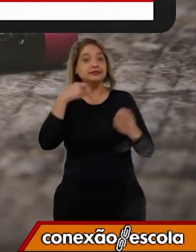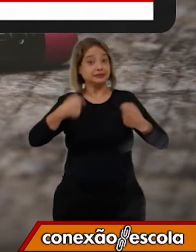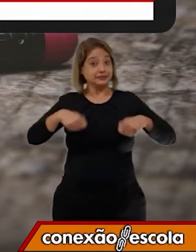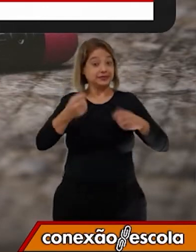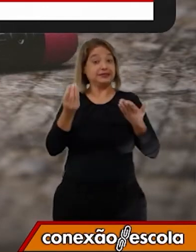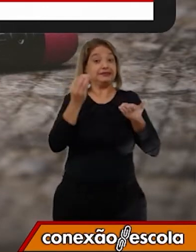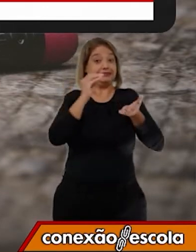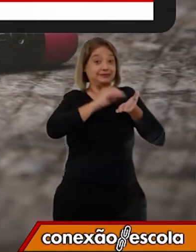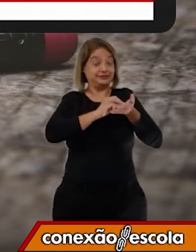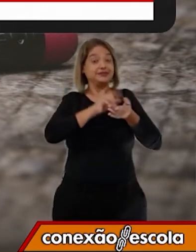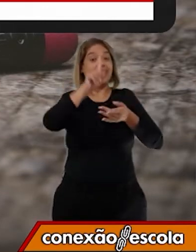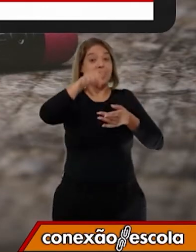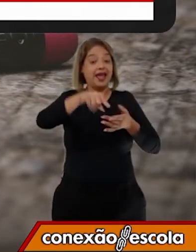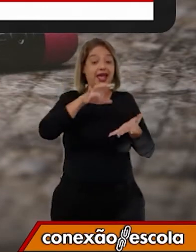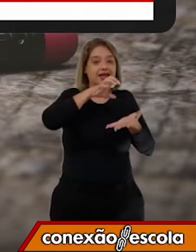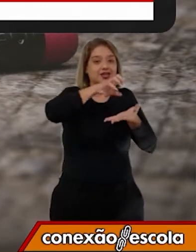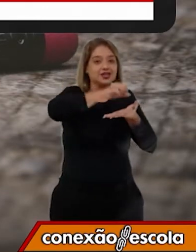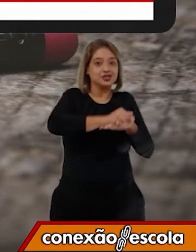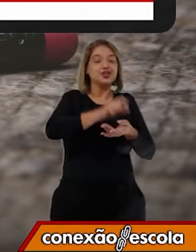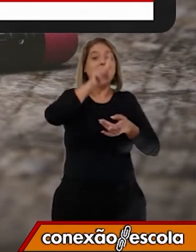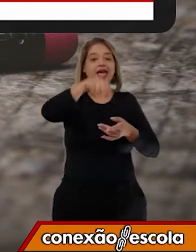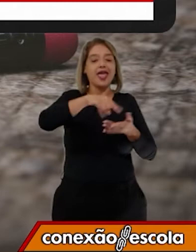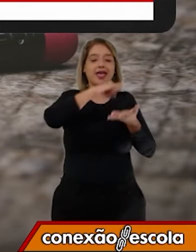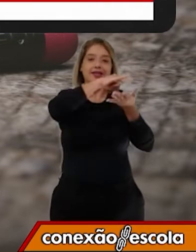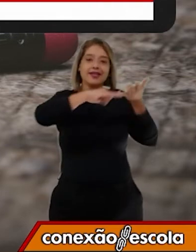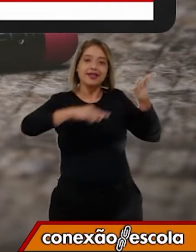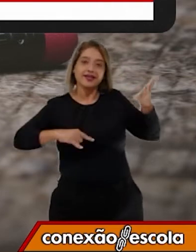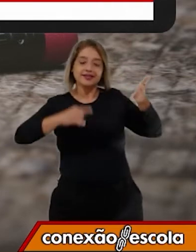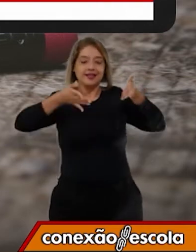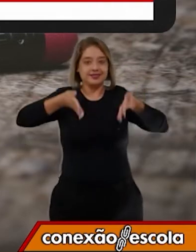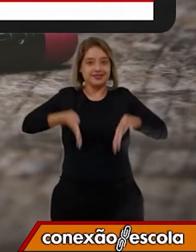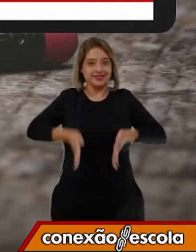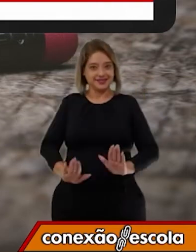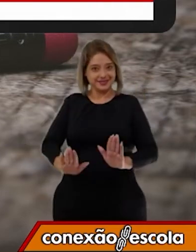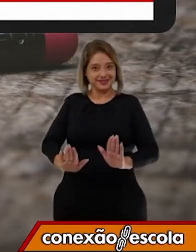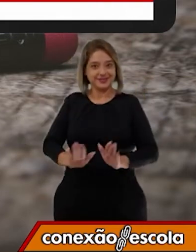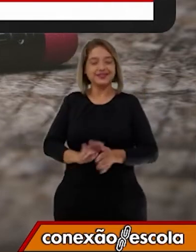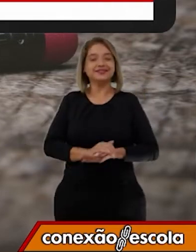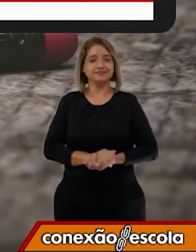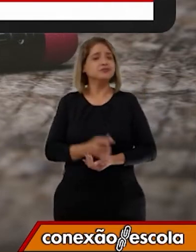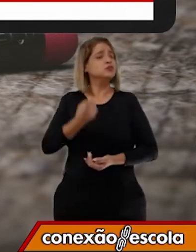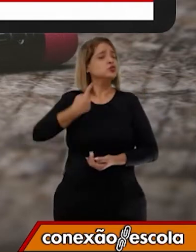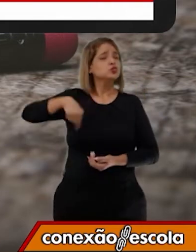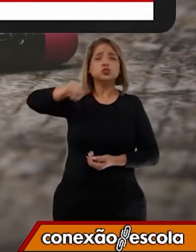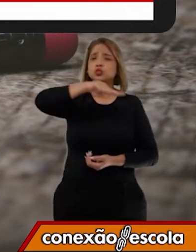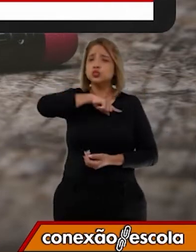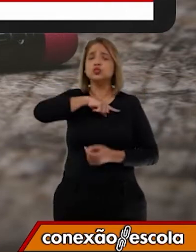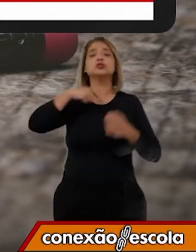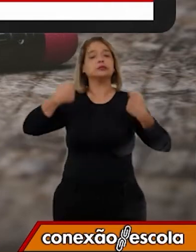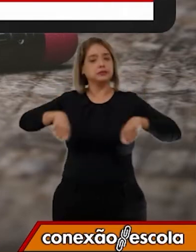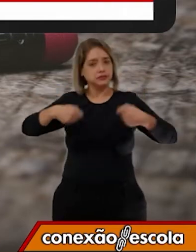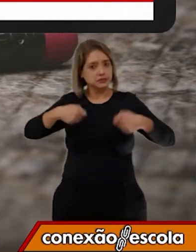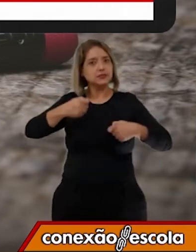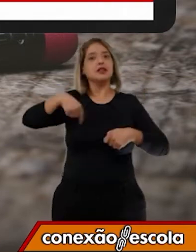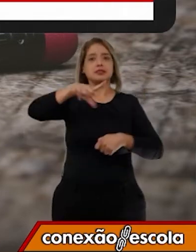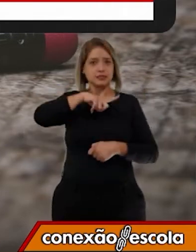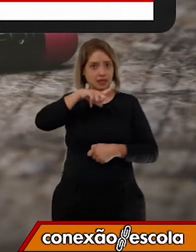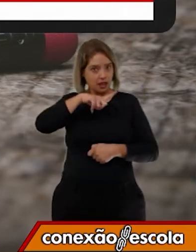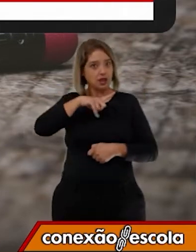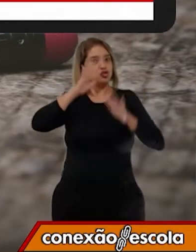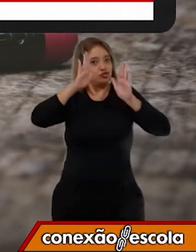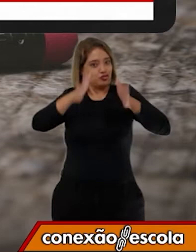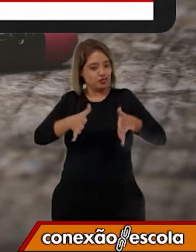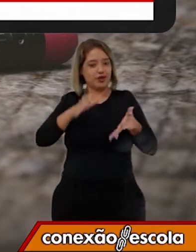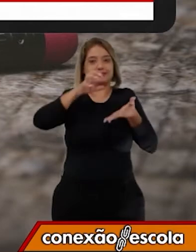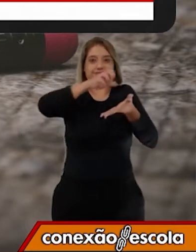Chamamos este registro de certidão de nascimento. Todos nós temos uma certidão de nascimento.